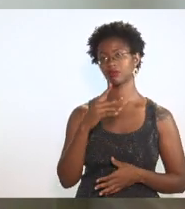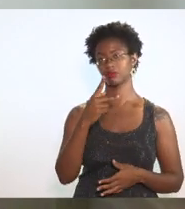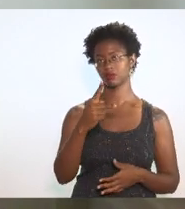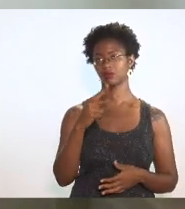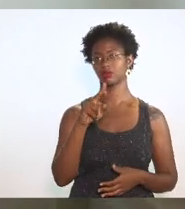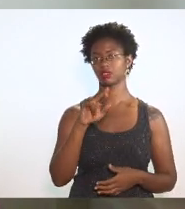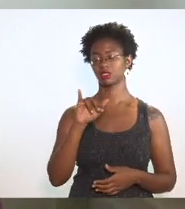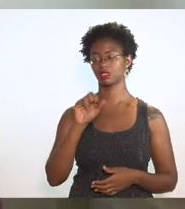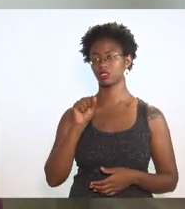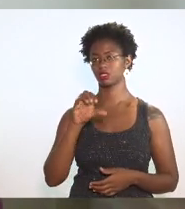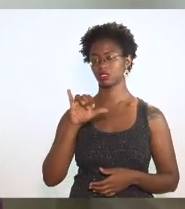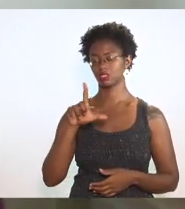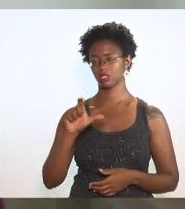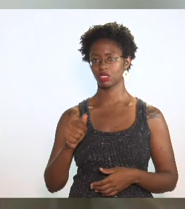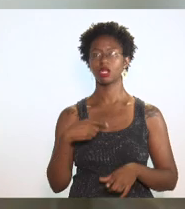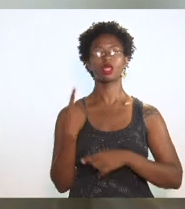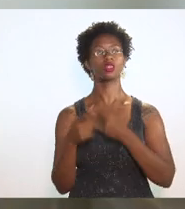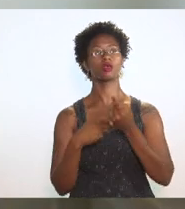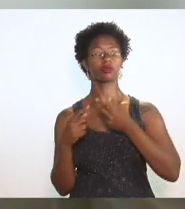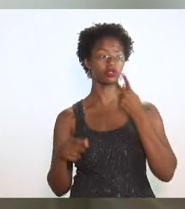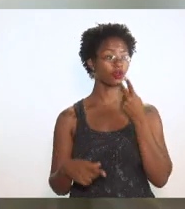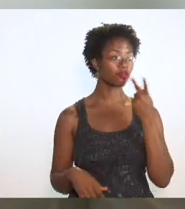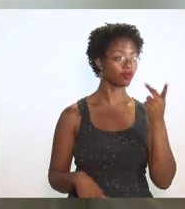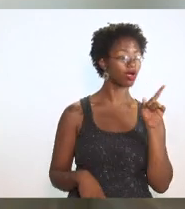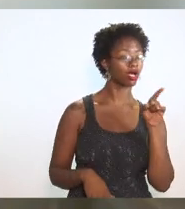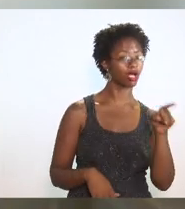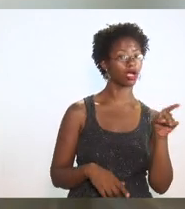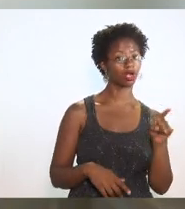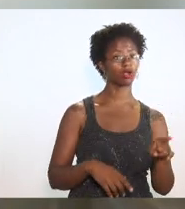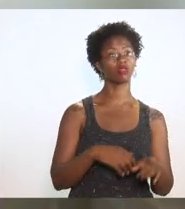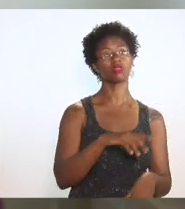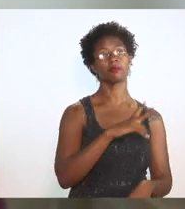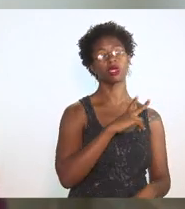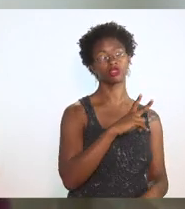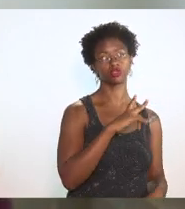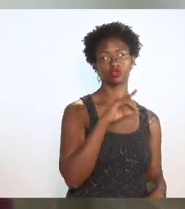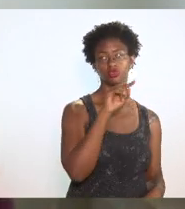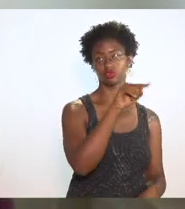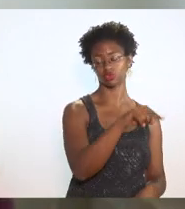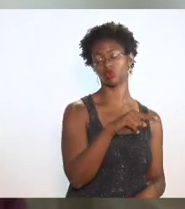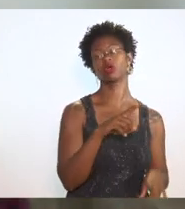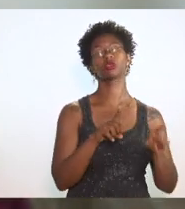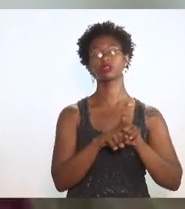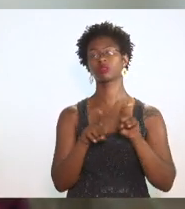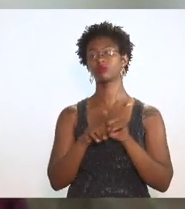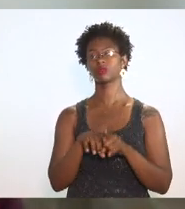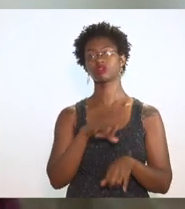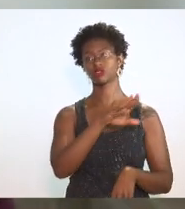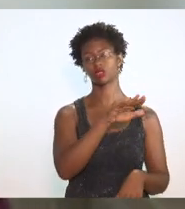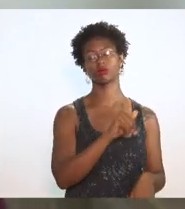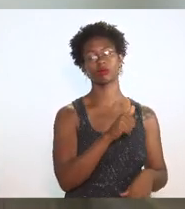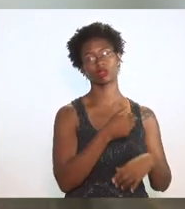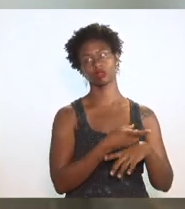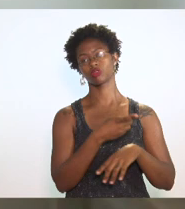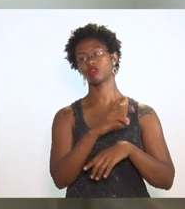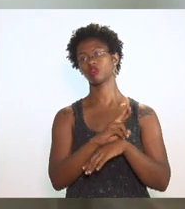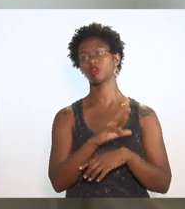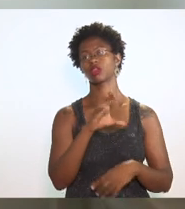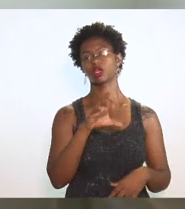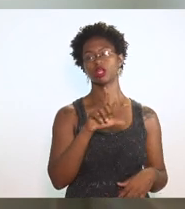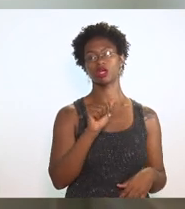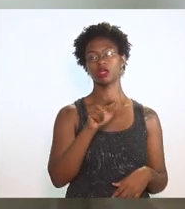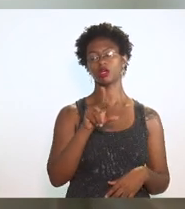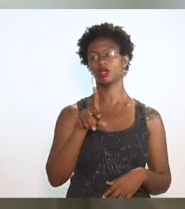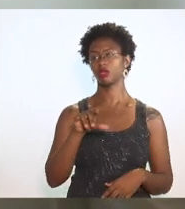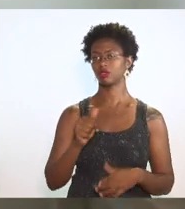depois eu dou a palavra para alguém da iniciativa privada, e vou chamar a doutora Cláudia Frese. Doutora